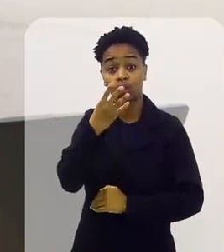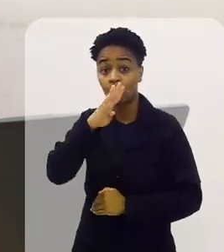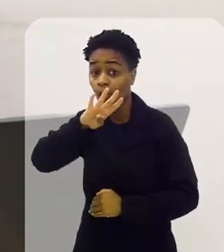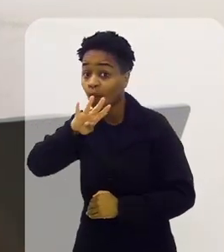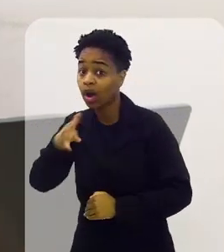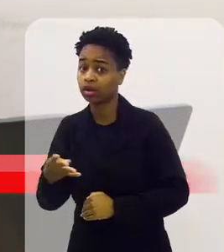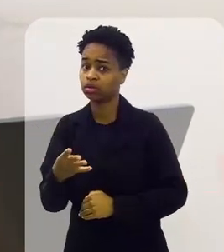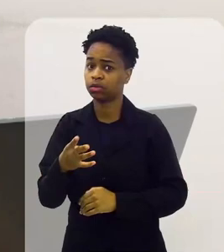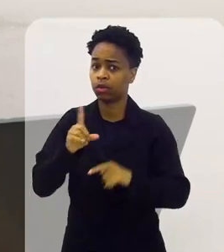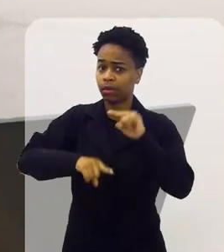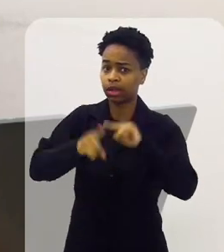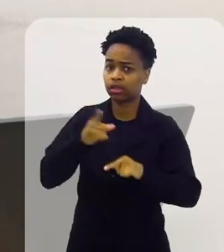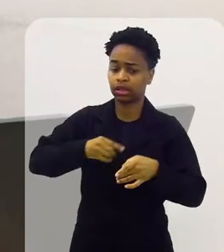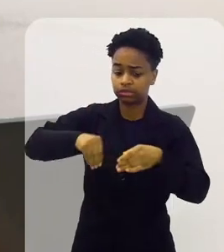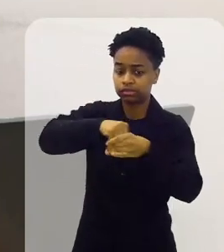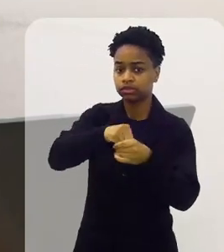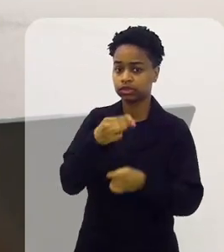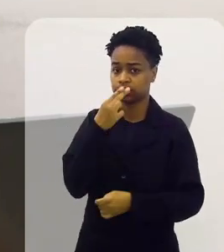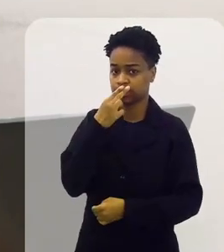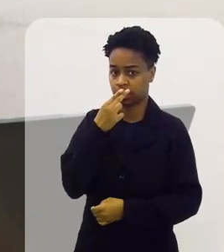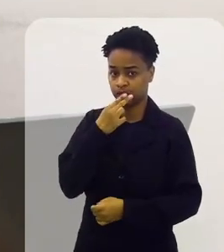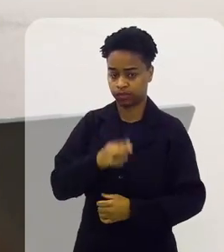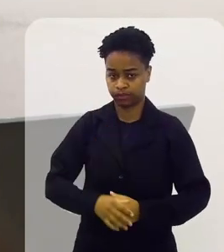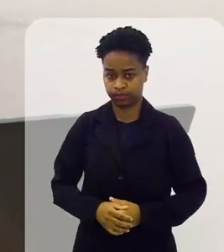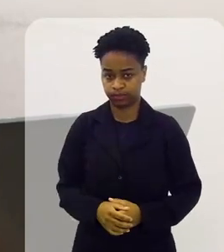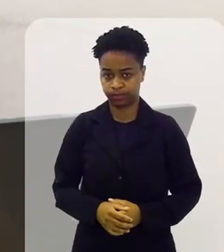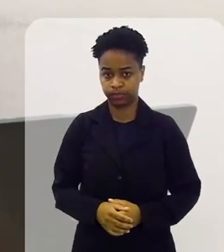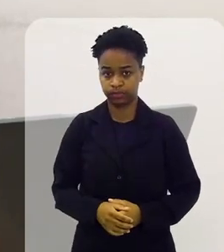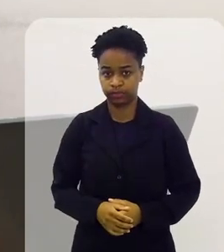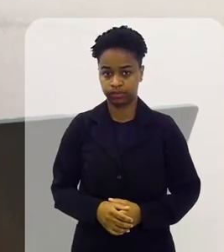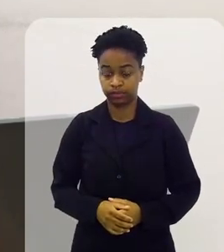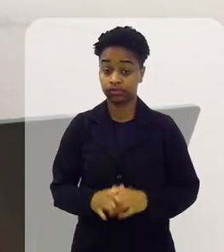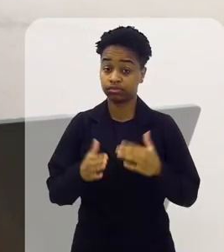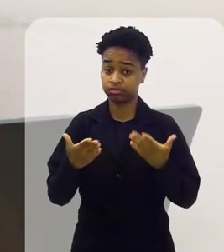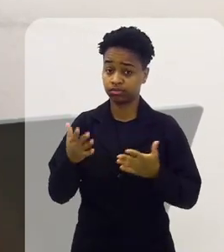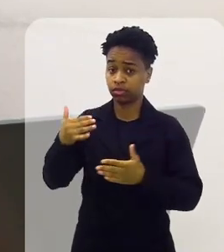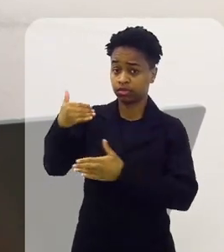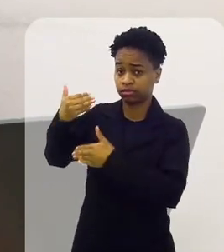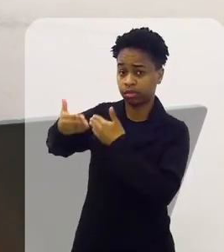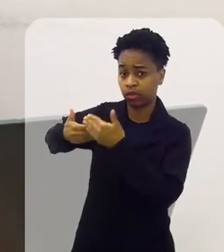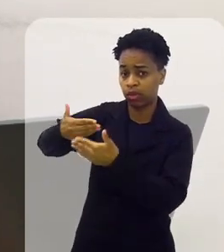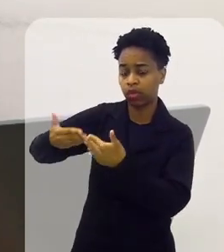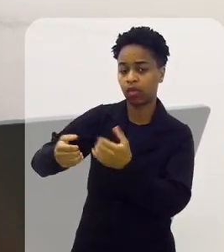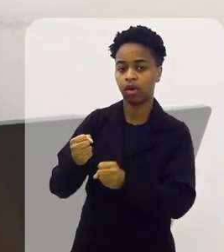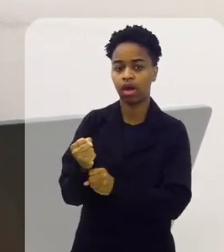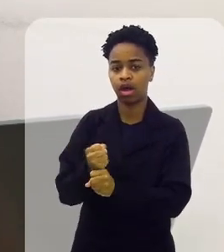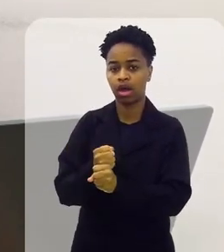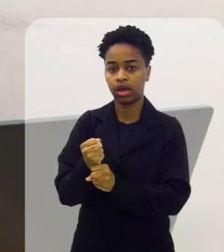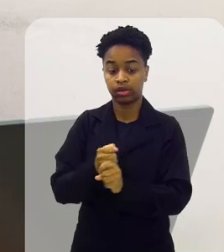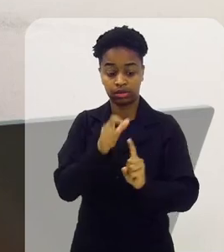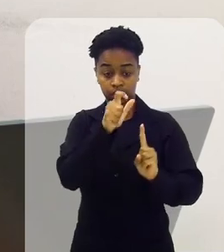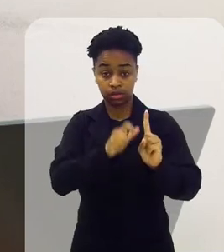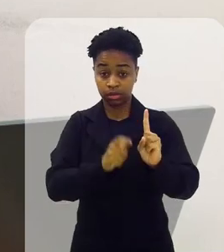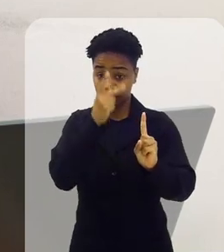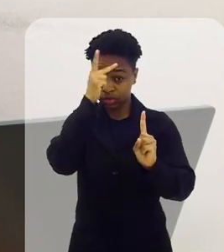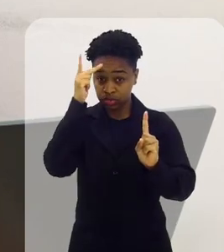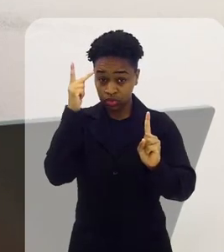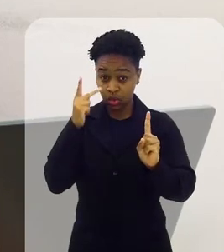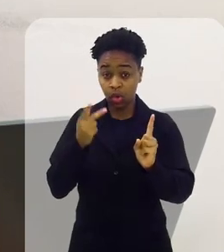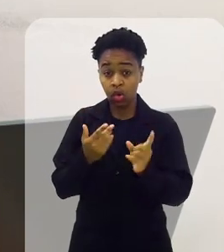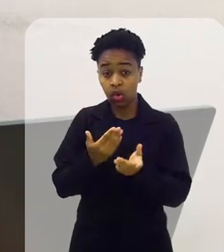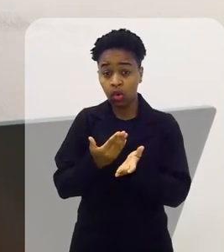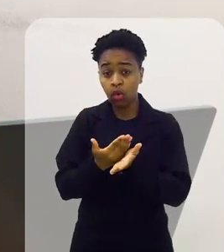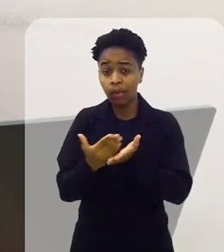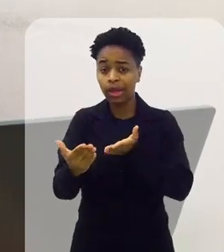substâncias que estão dentro de um cigarro. E aí, com o passar dos anos, esse paciente começa a